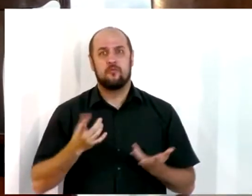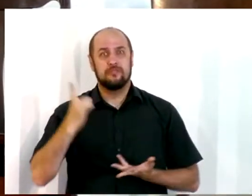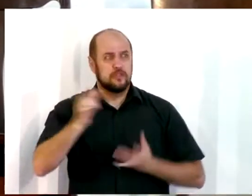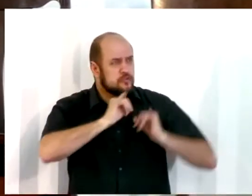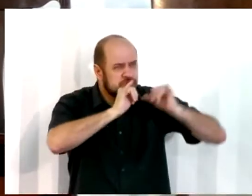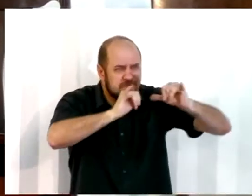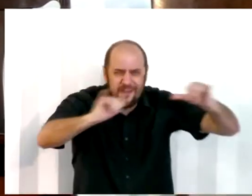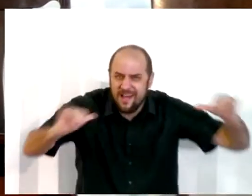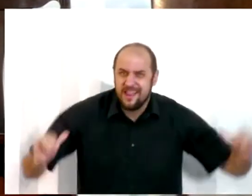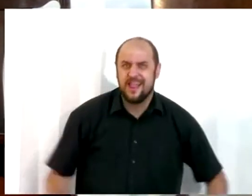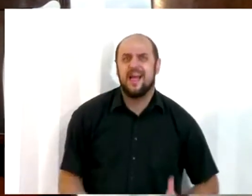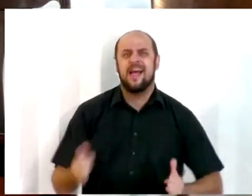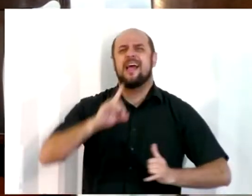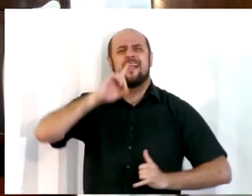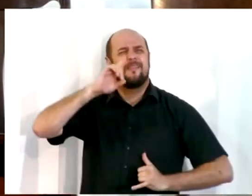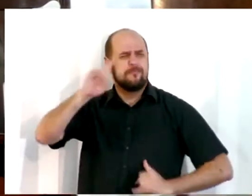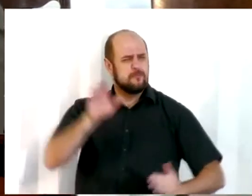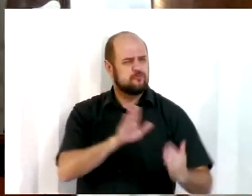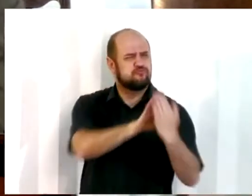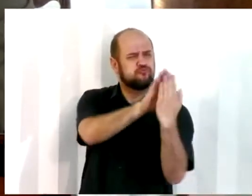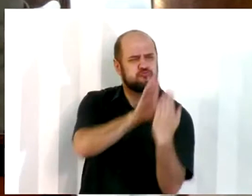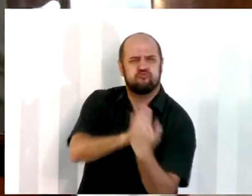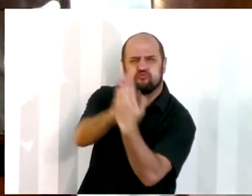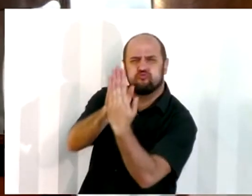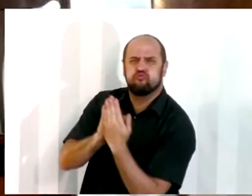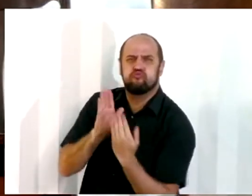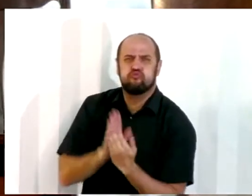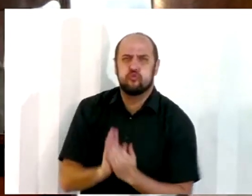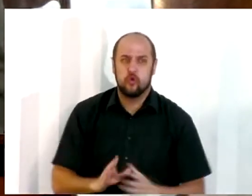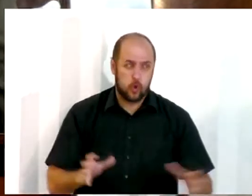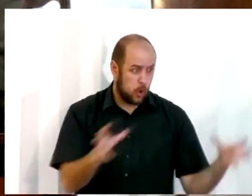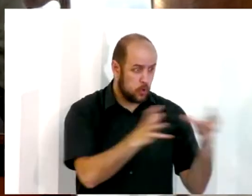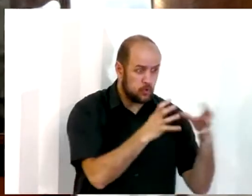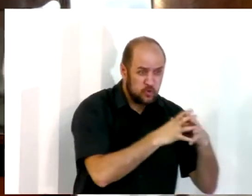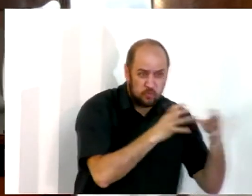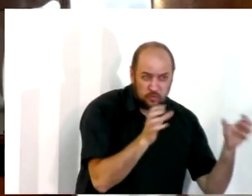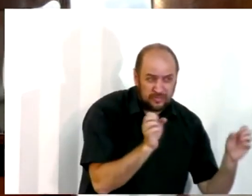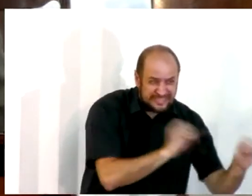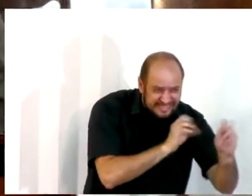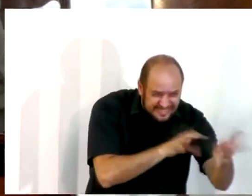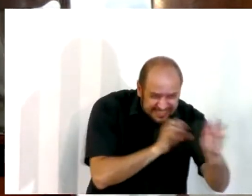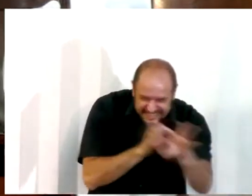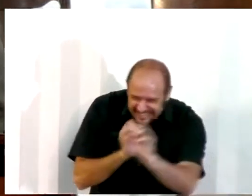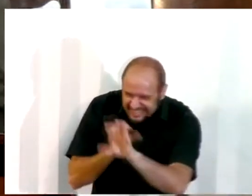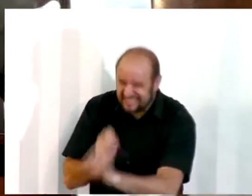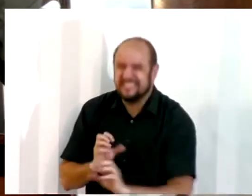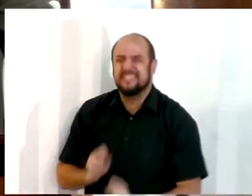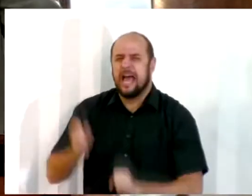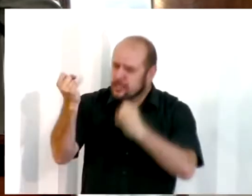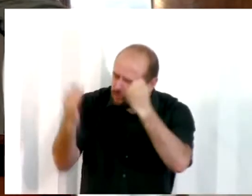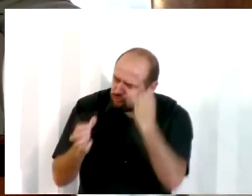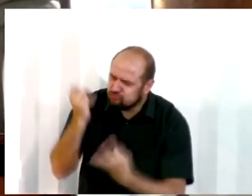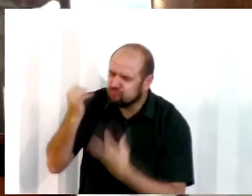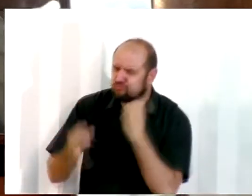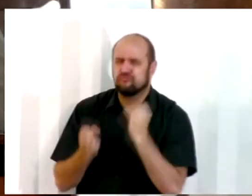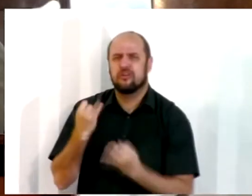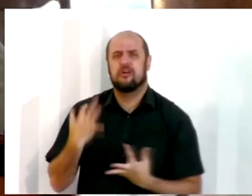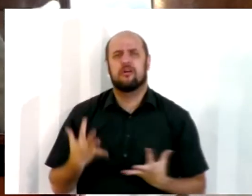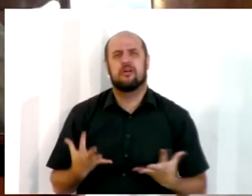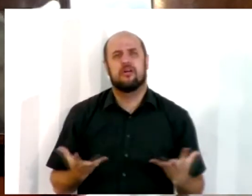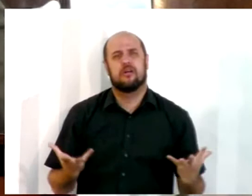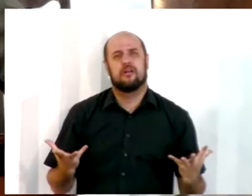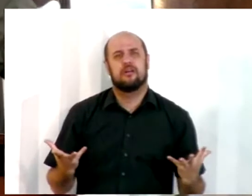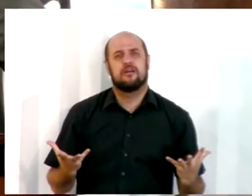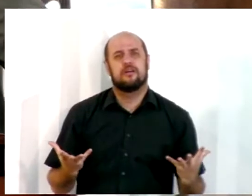falar com o povo, Deus começou a confrontar o povo, os levitas começaram a explicar o povo que estava escrito na lei, e não tem como,